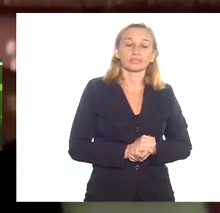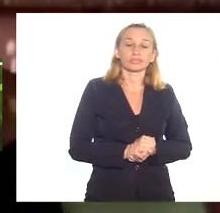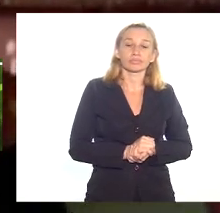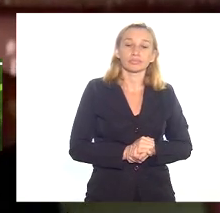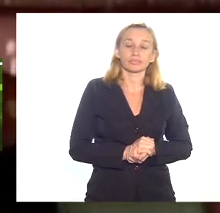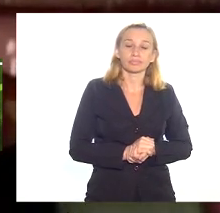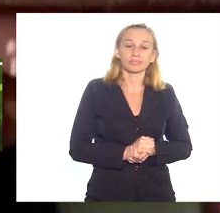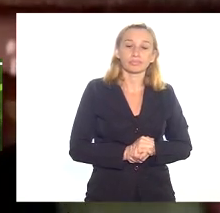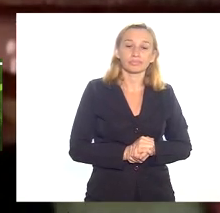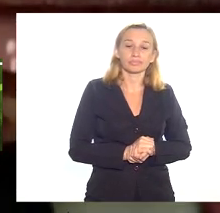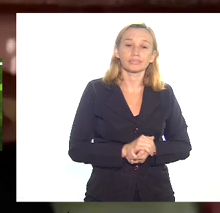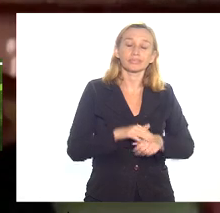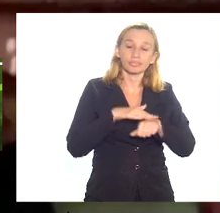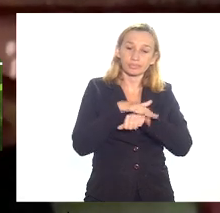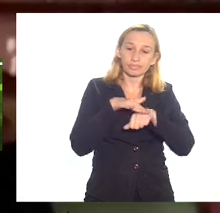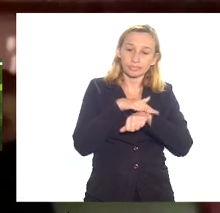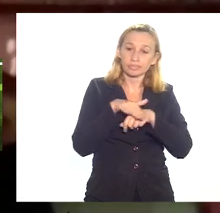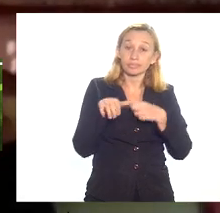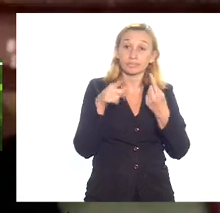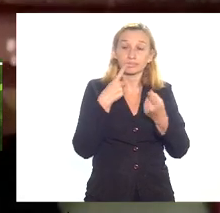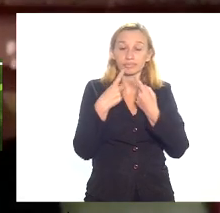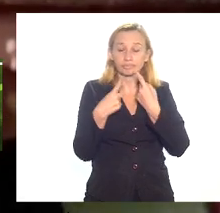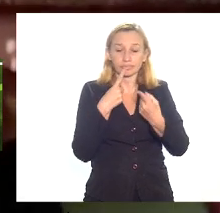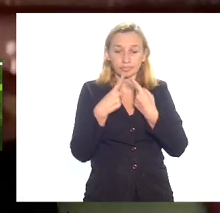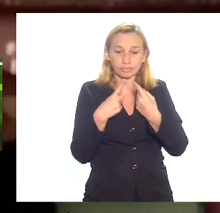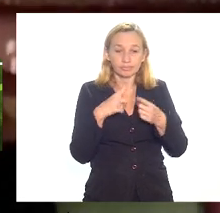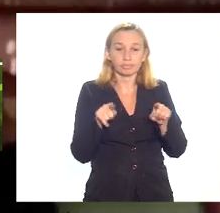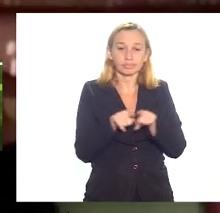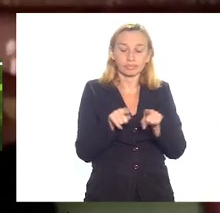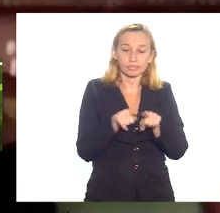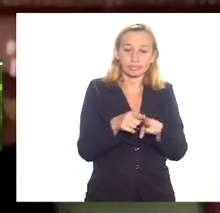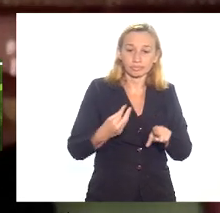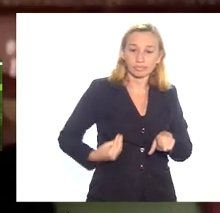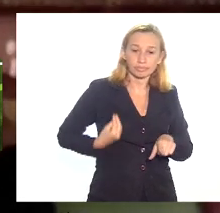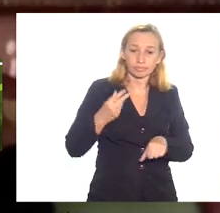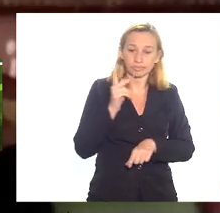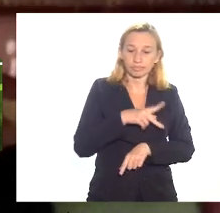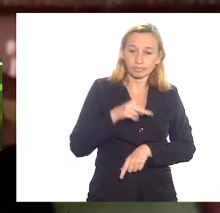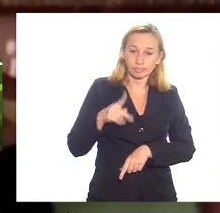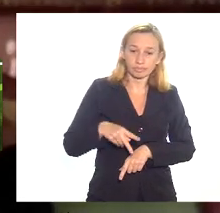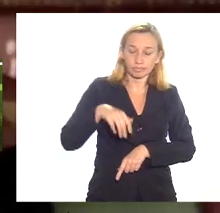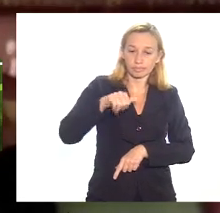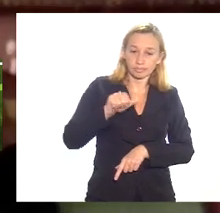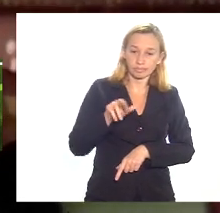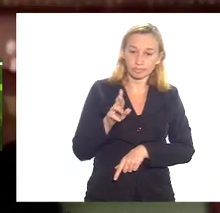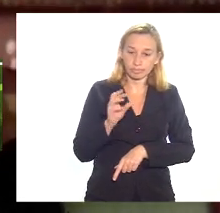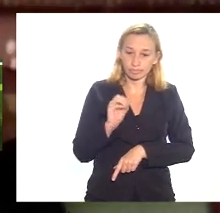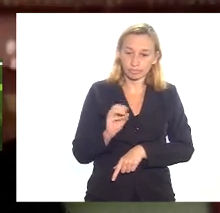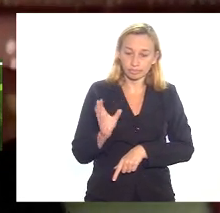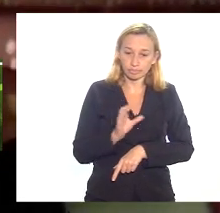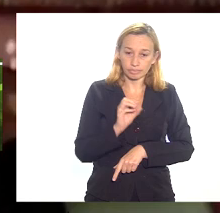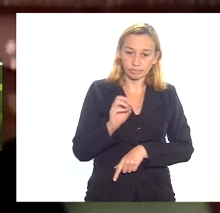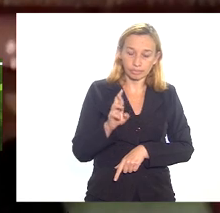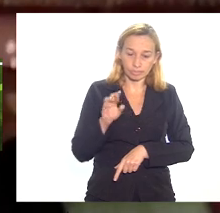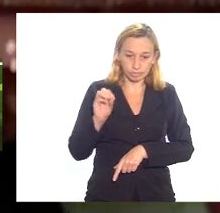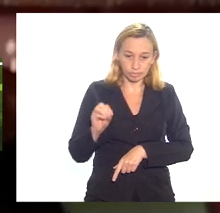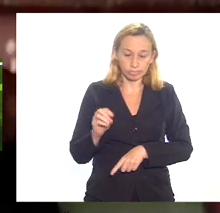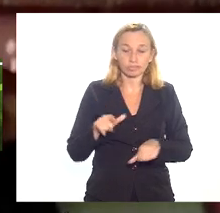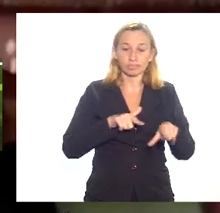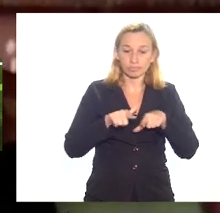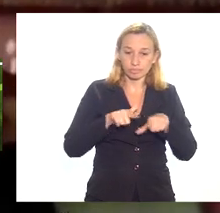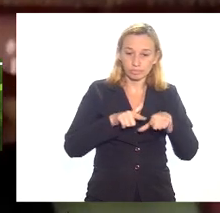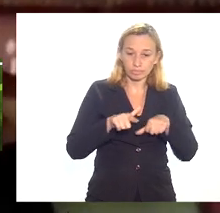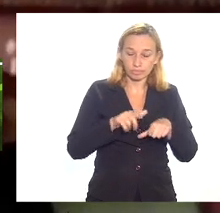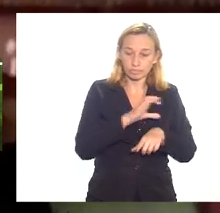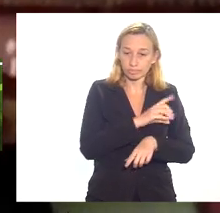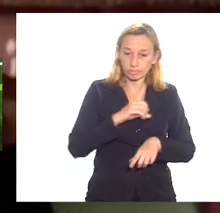realização dessa conversa desse diálogo e pela presença do professor Mauro Osório e o trabalho que a